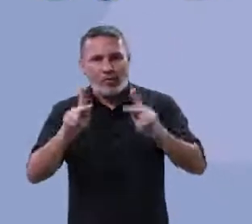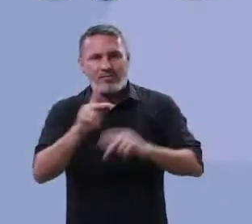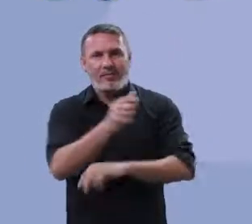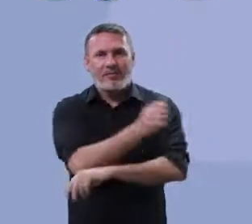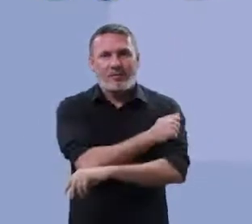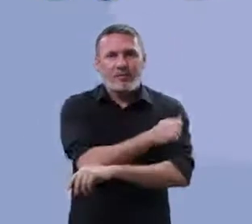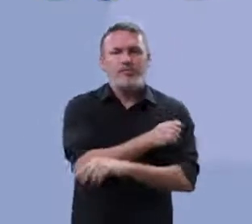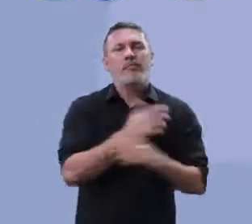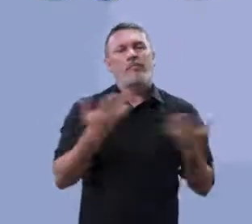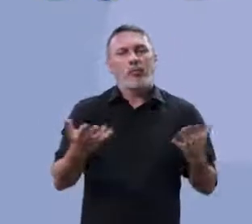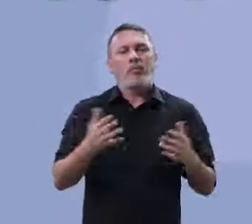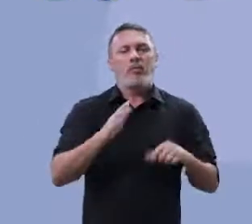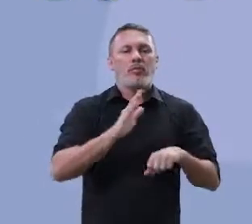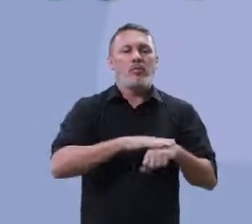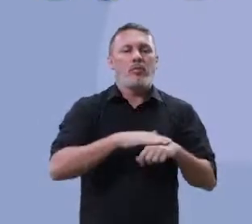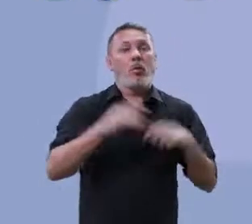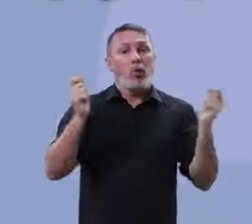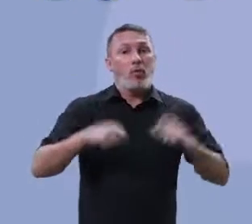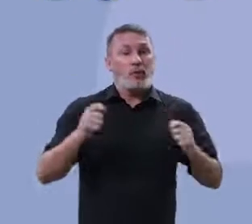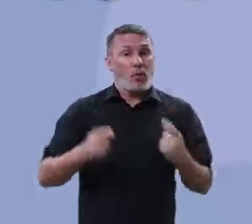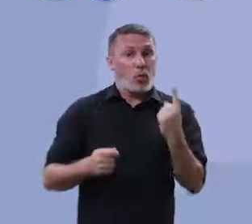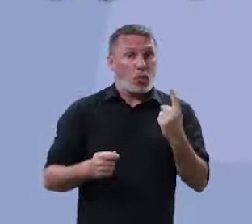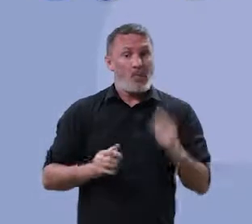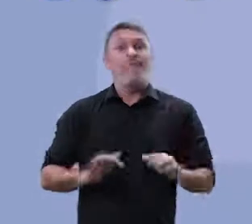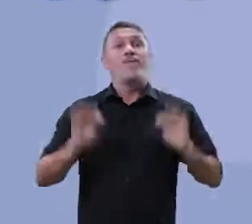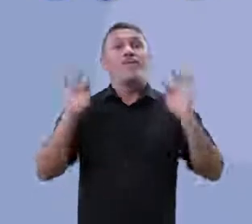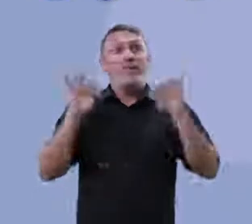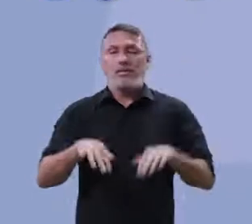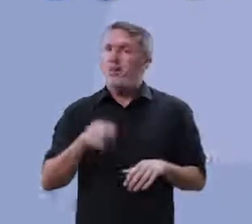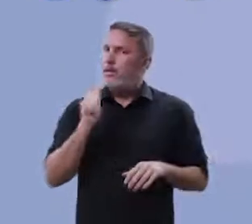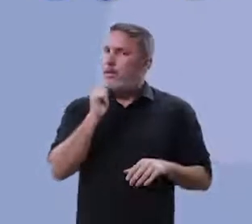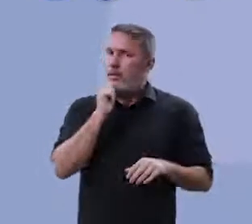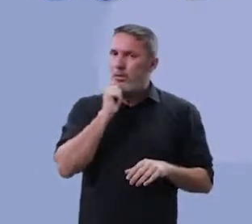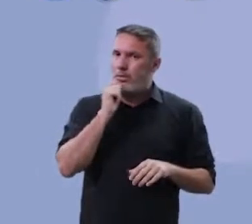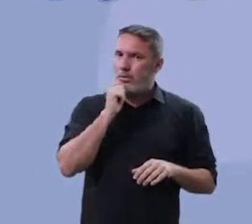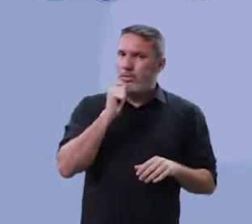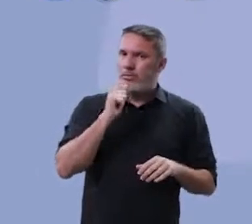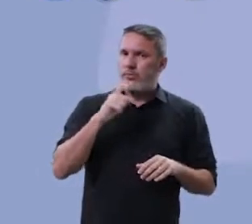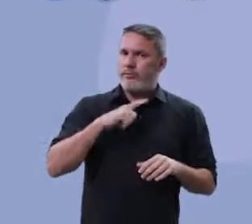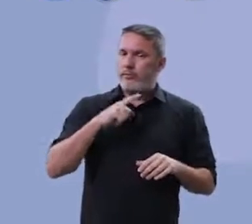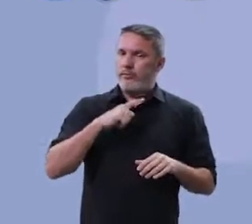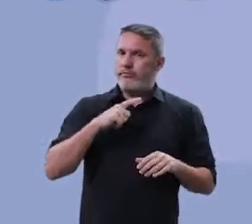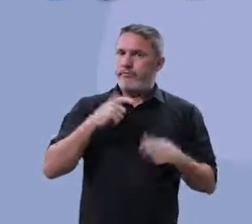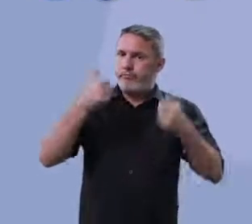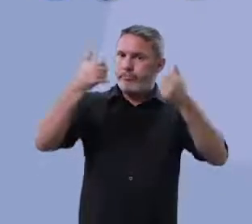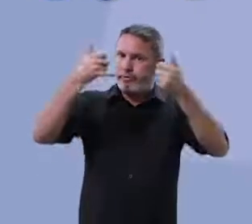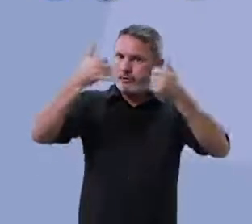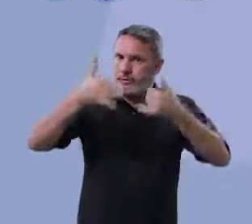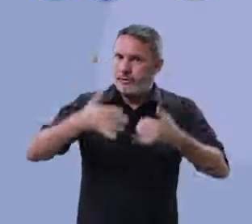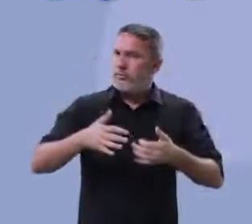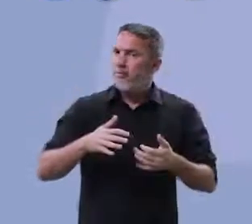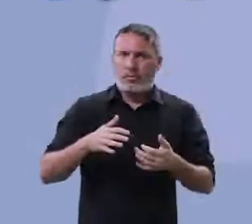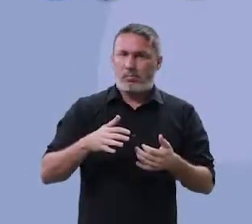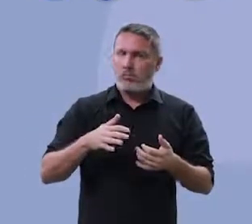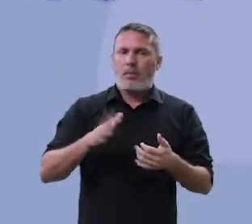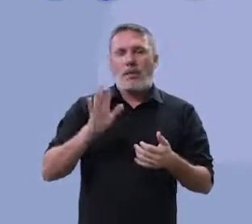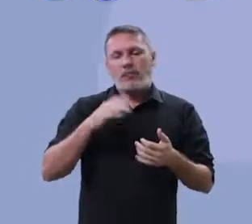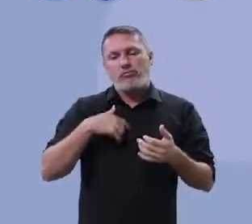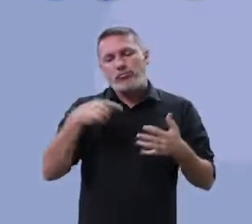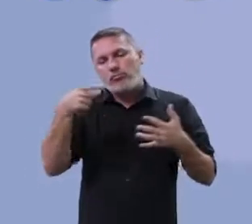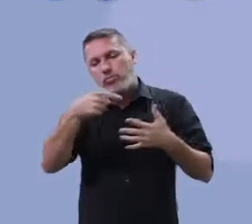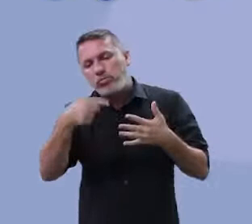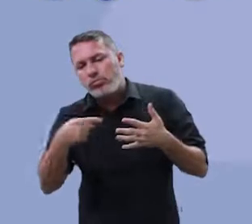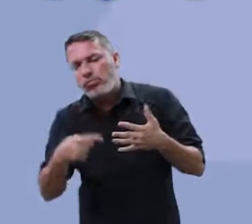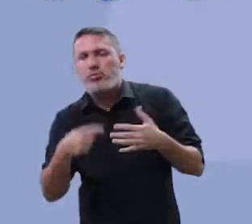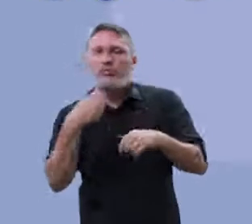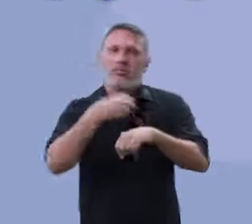Beleza, meu aluno. Então, na competência 1, nós não esgotamos todo o manual. Mas eu mostrei para vocês algumas coisas.